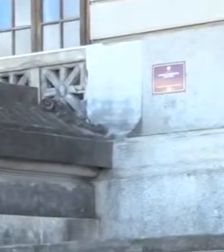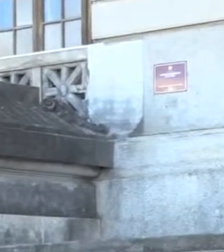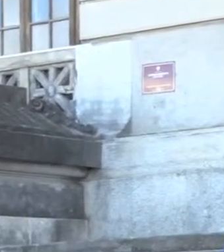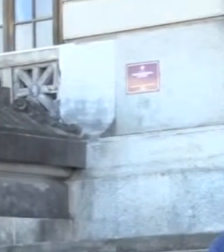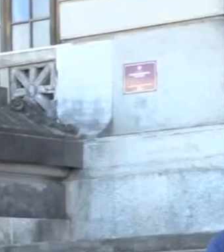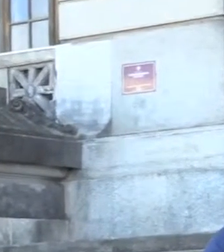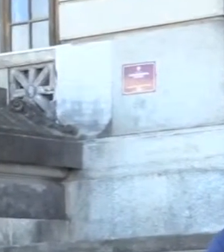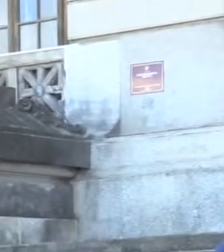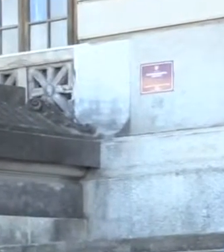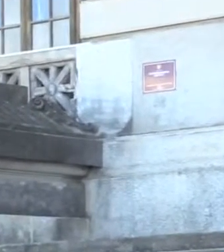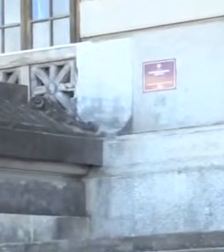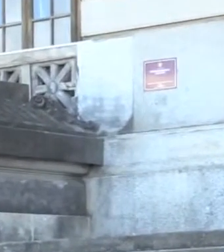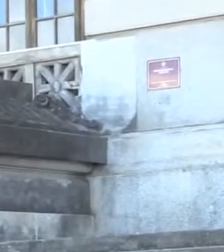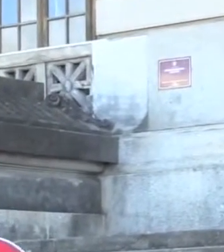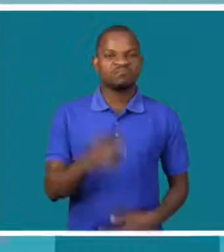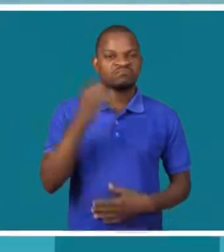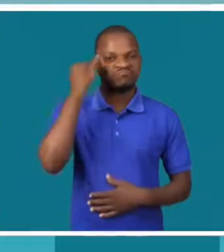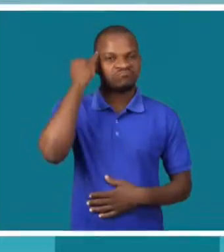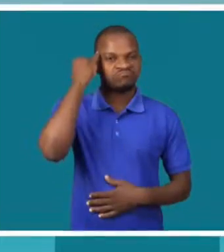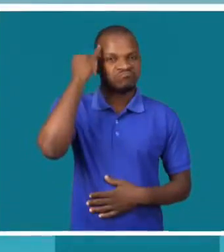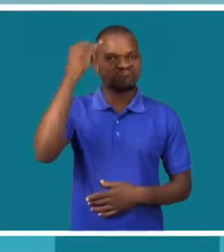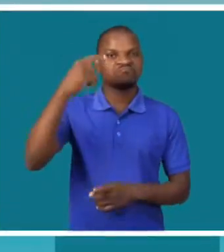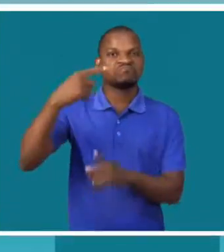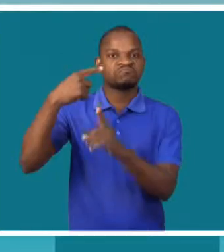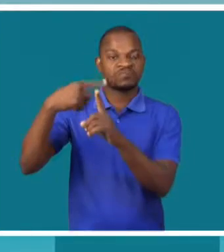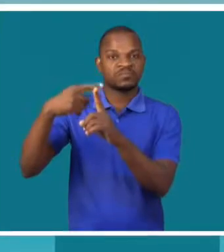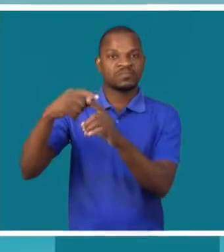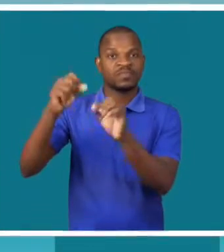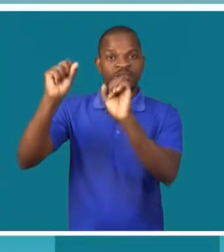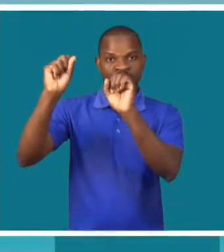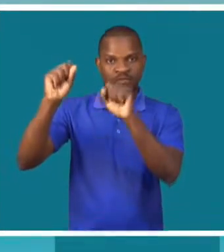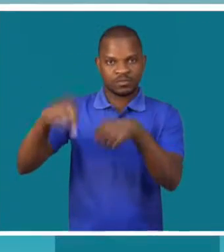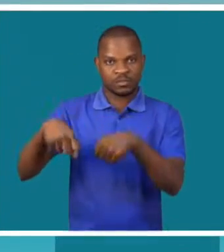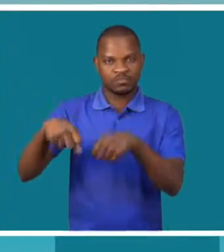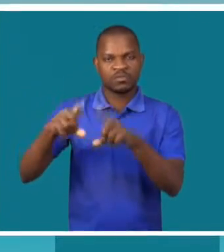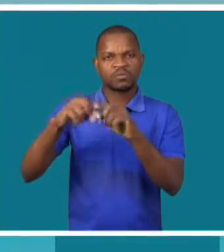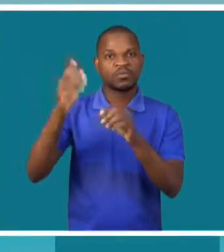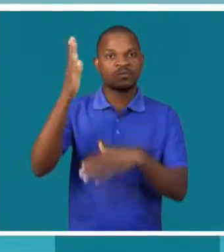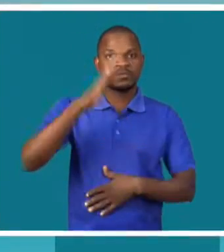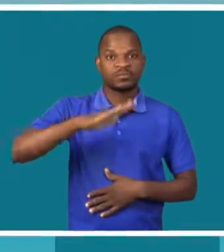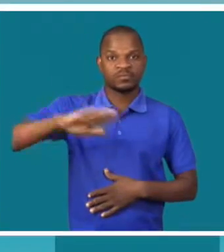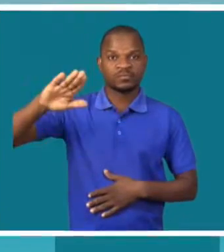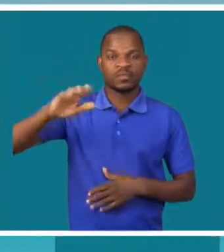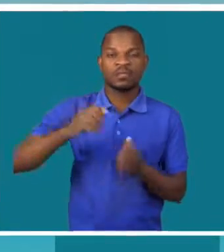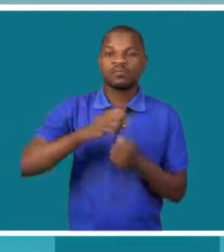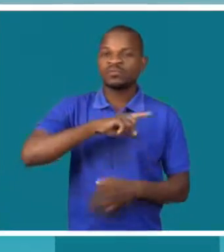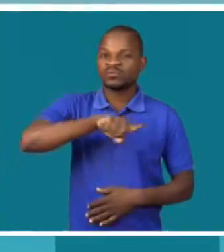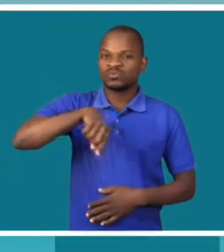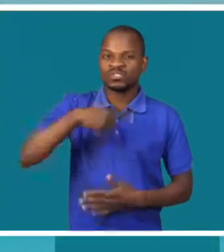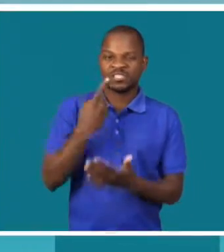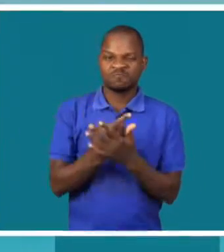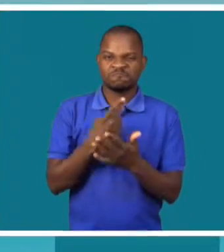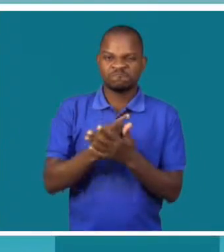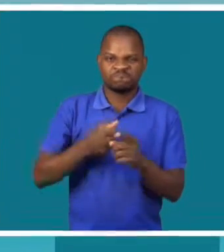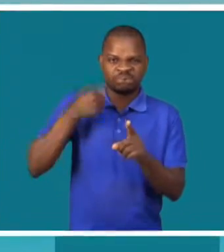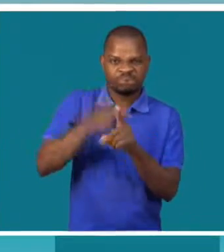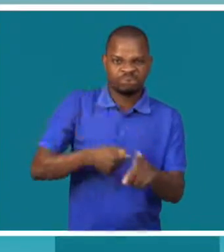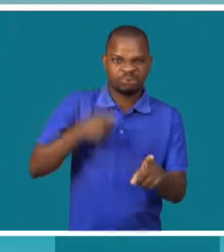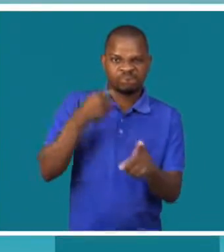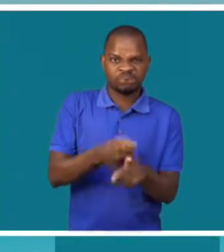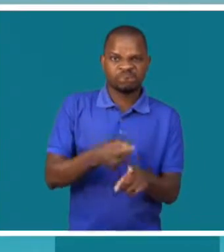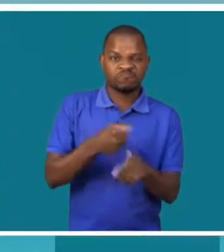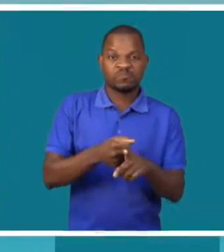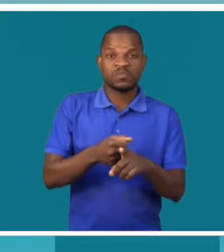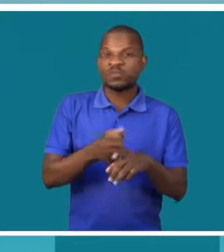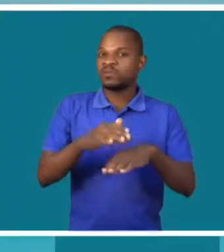direitos desta camada social. É uma iniciativa muito boa e é uma iniciativa nacional, mas o que nós devemos lutar é para que ela